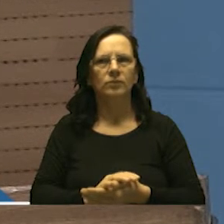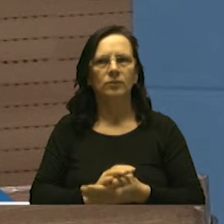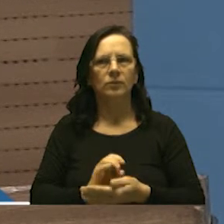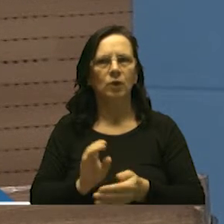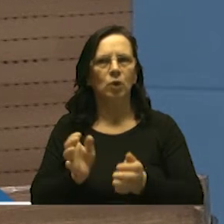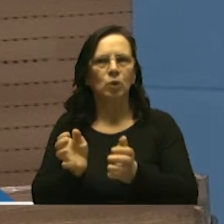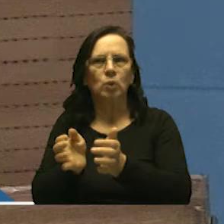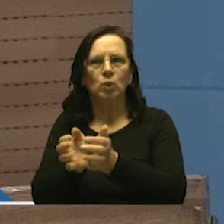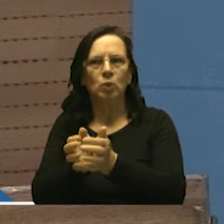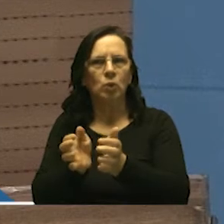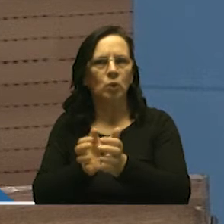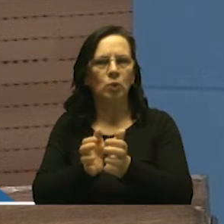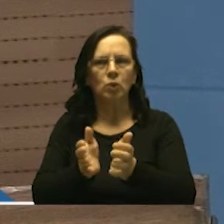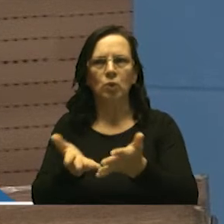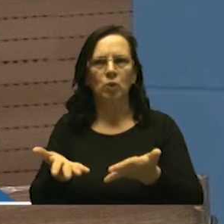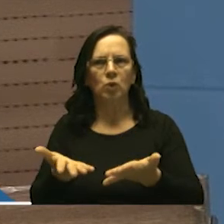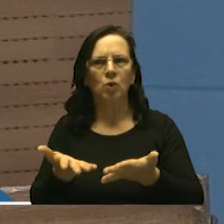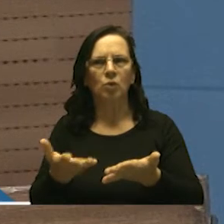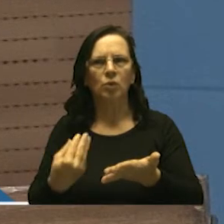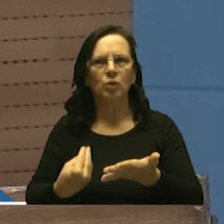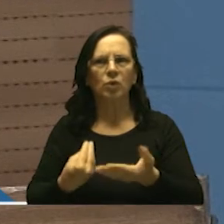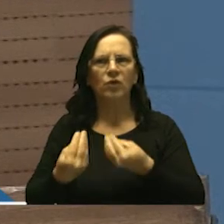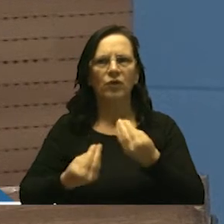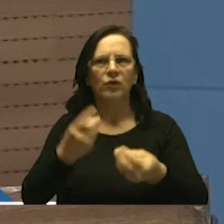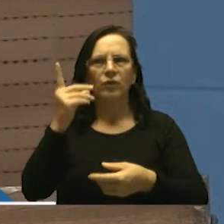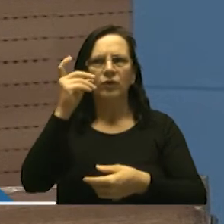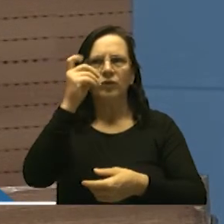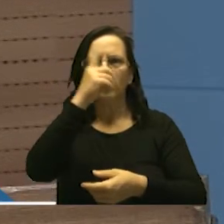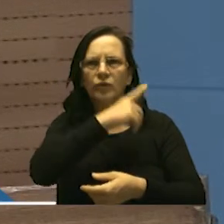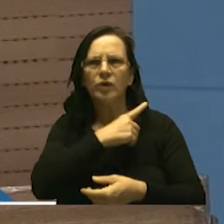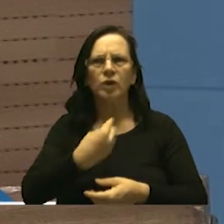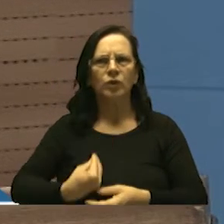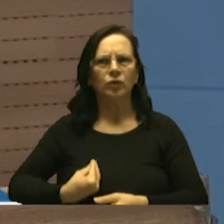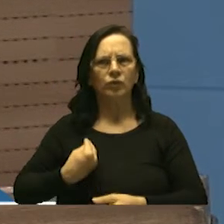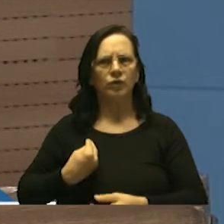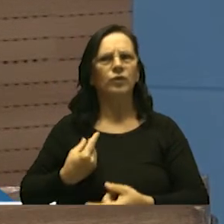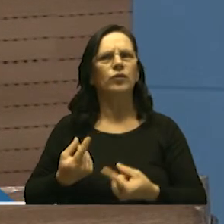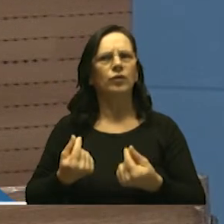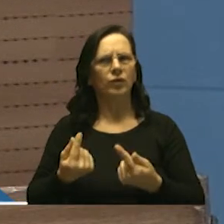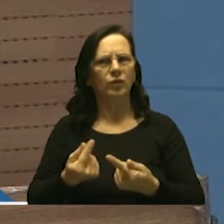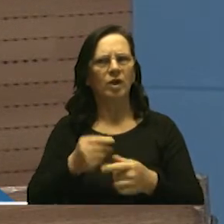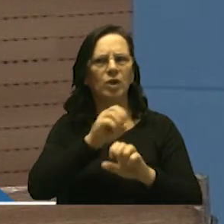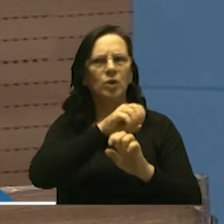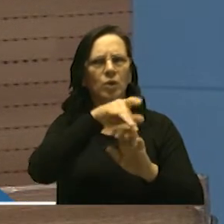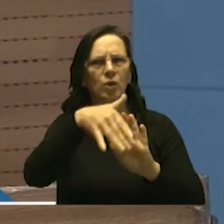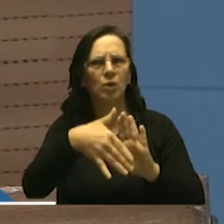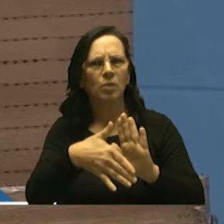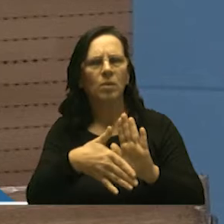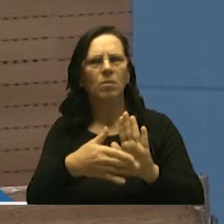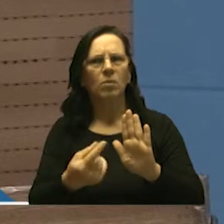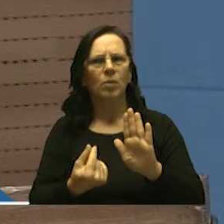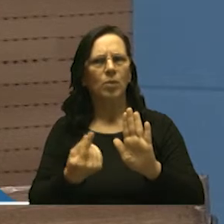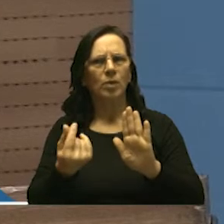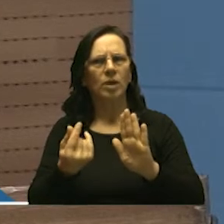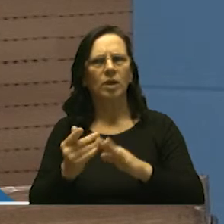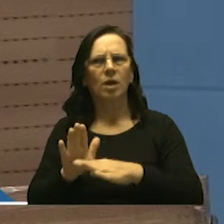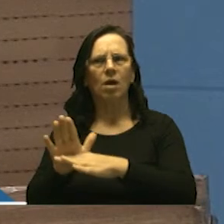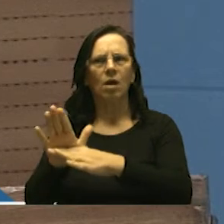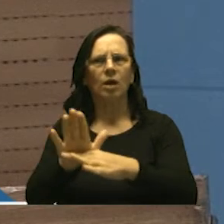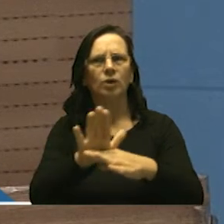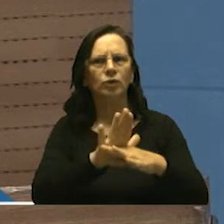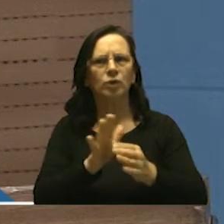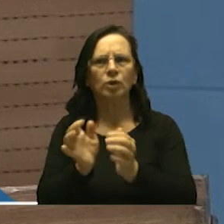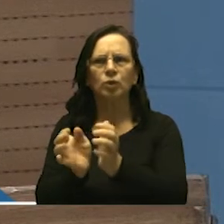grupos viverem de emendas, porque a gente faz a nossa parte. Ora, destinando emenda a uma emenda nossa, emenda